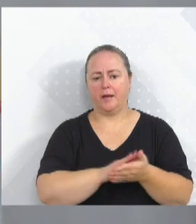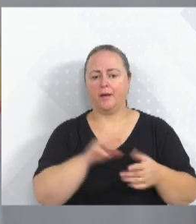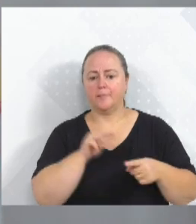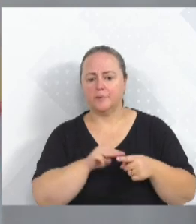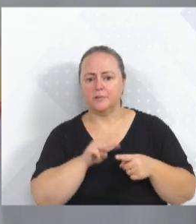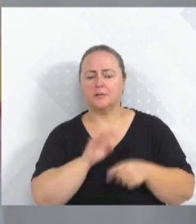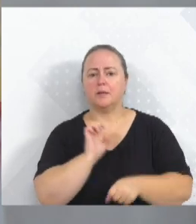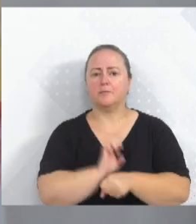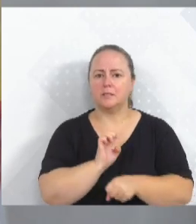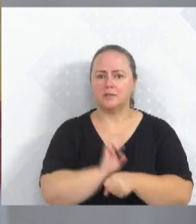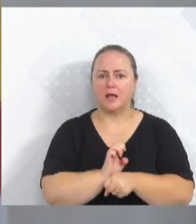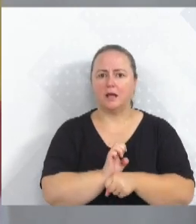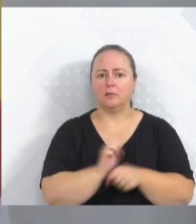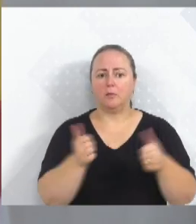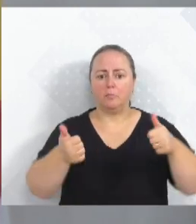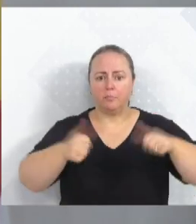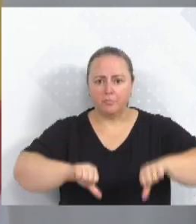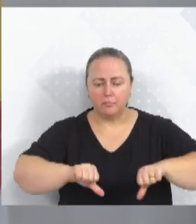Estado, não caiu, gente.